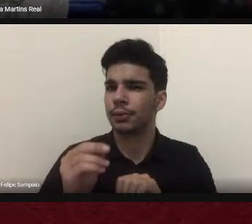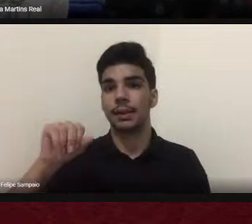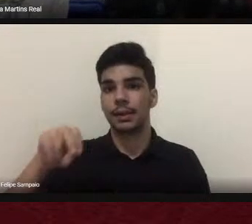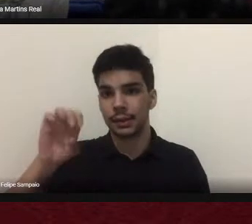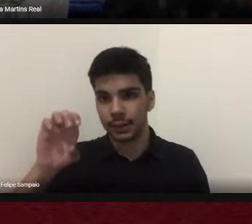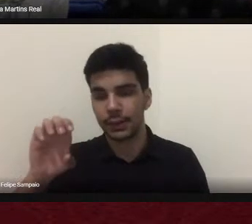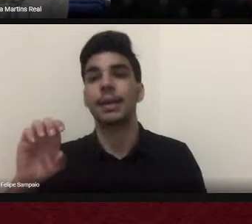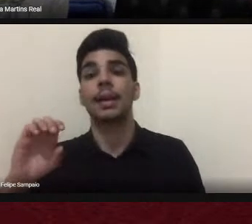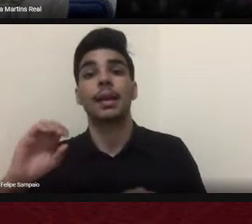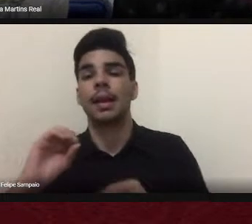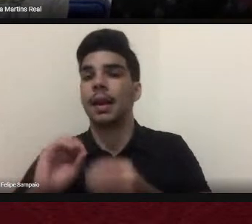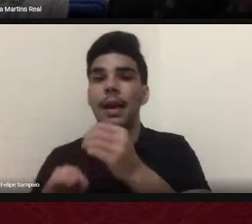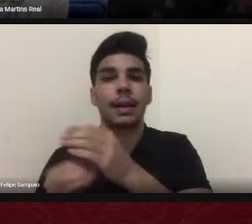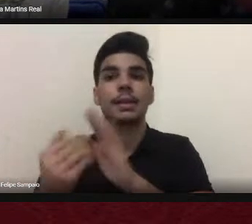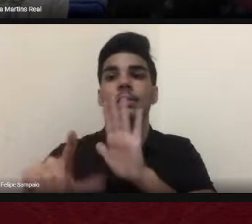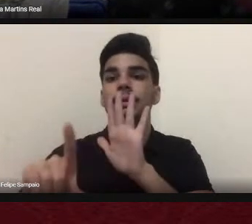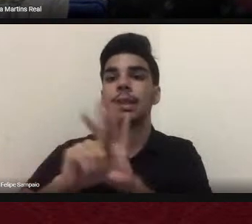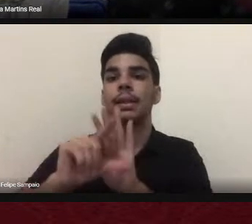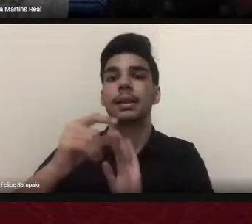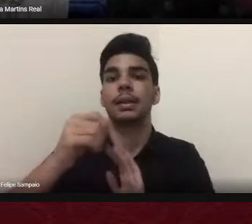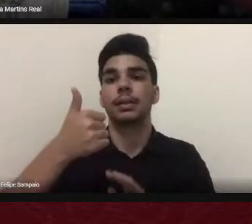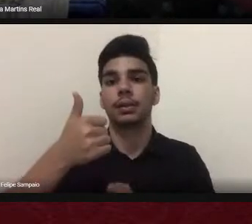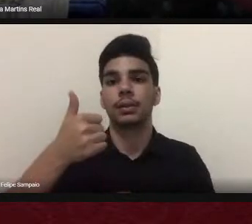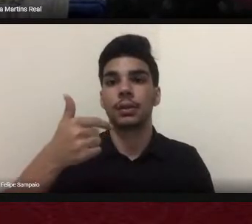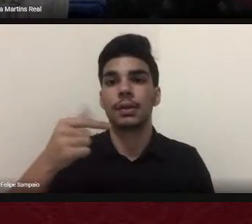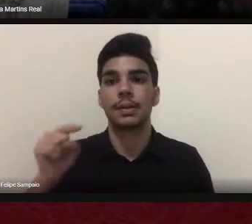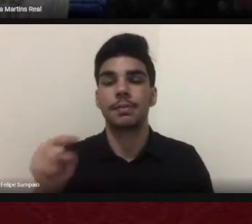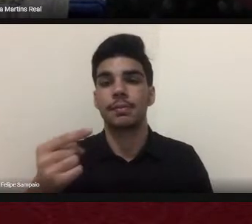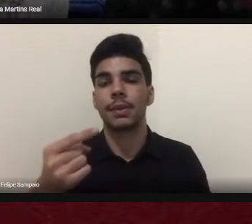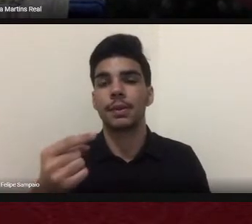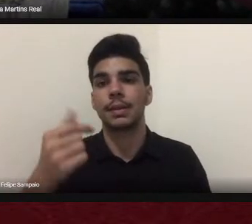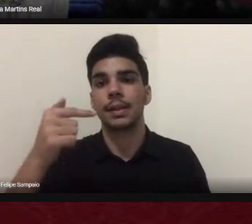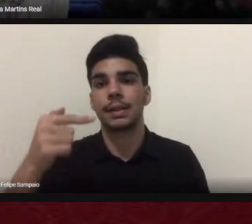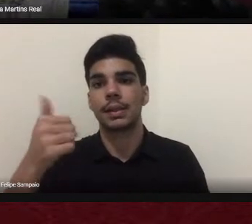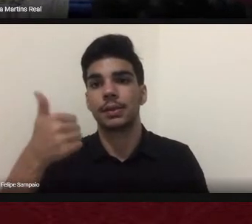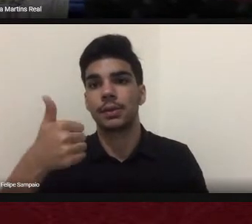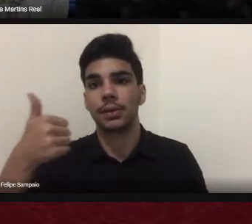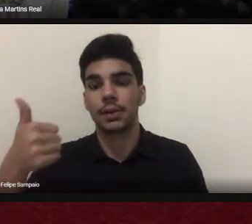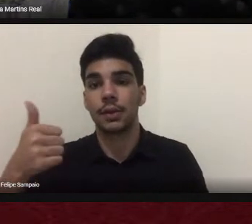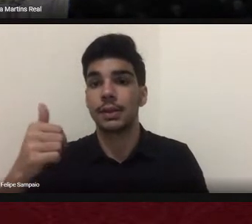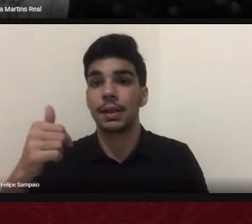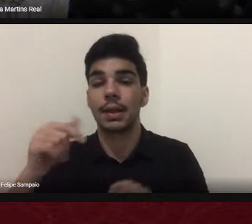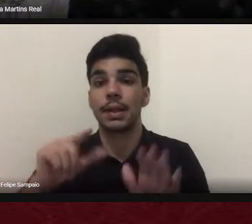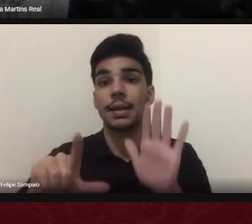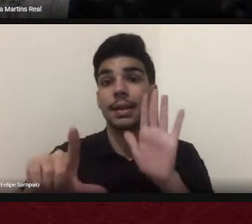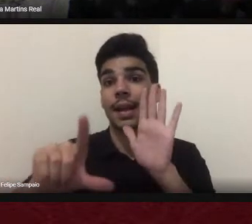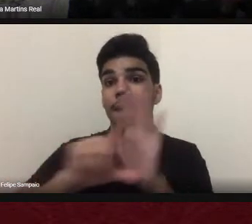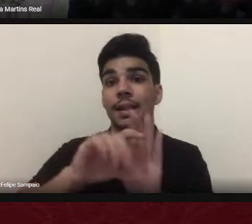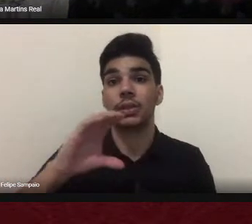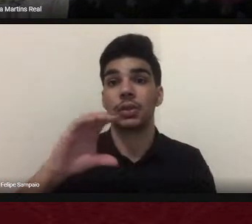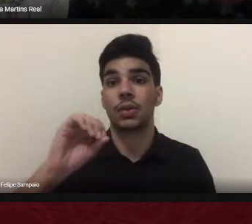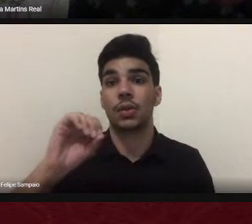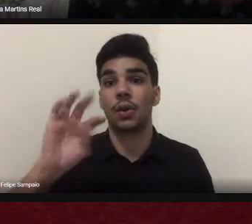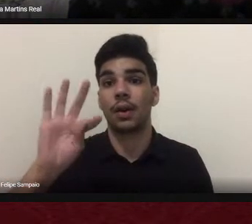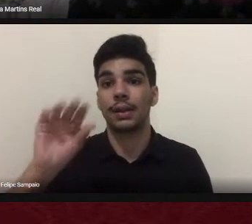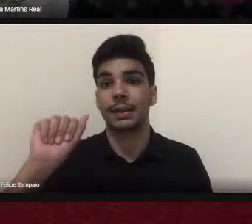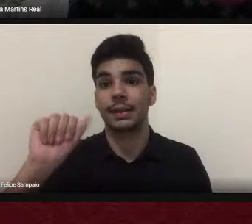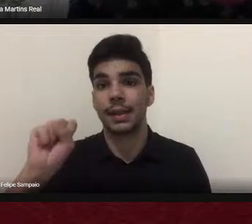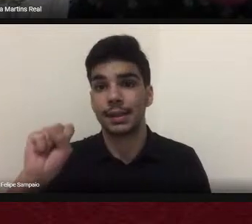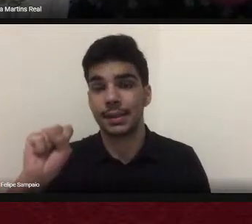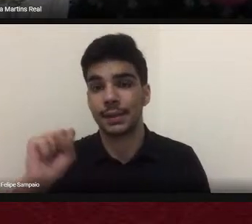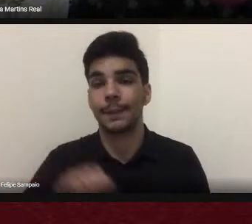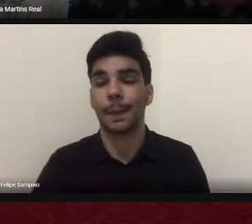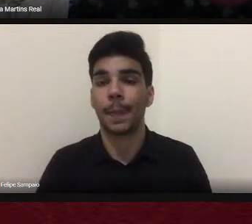12.711, que era a lei de cotas aqui na UFGD. Sobre os acessos aos